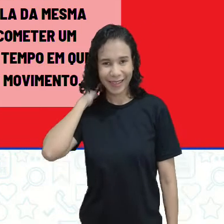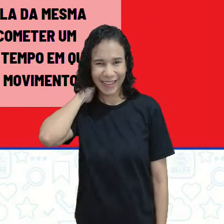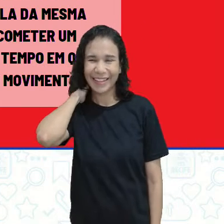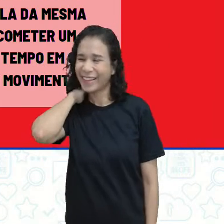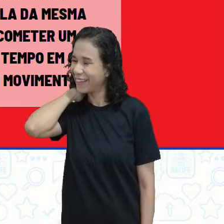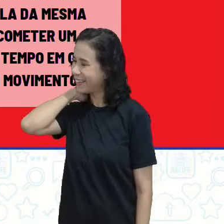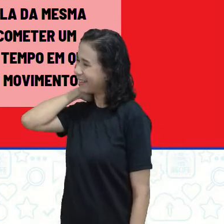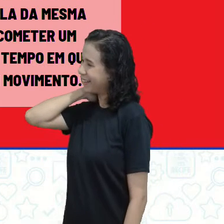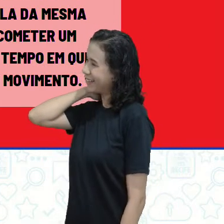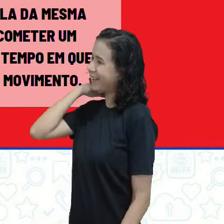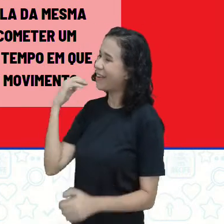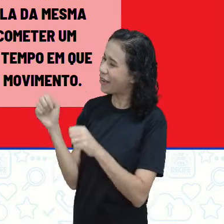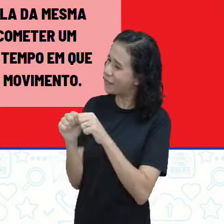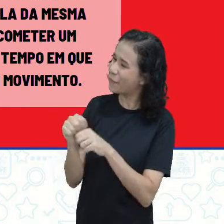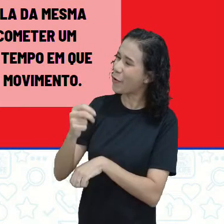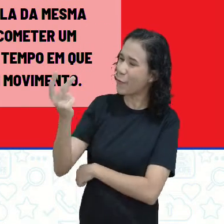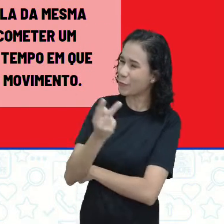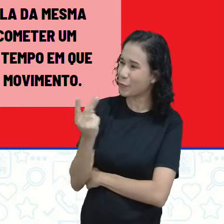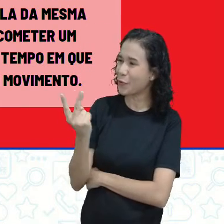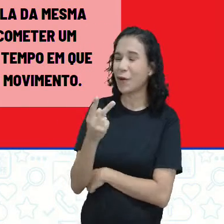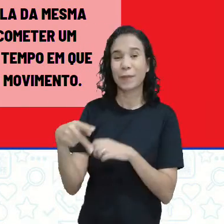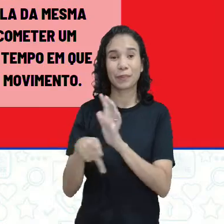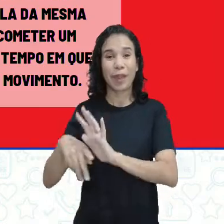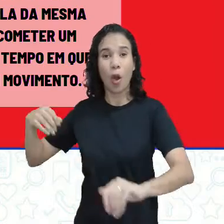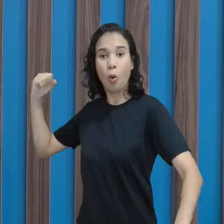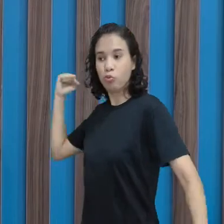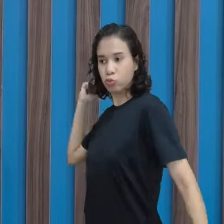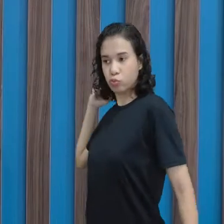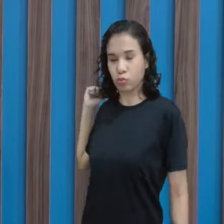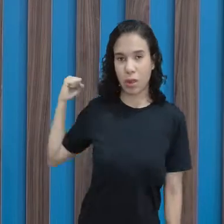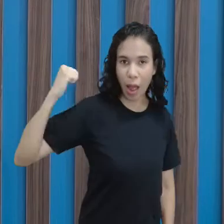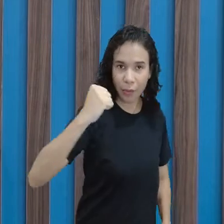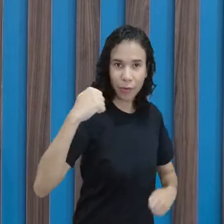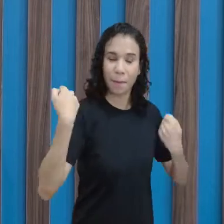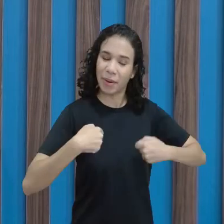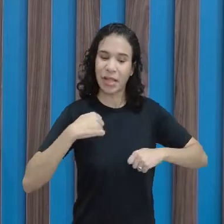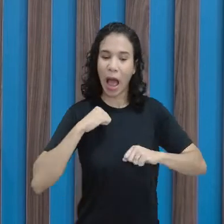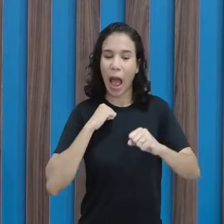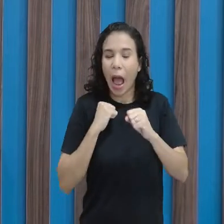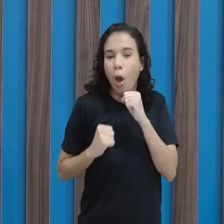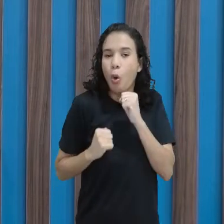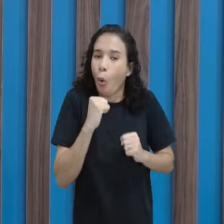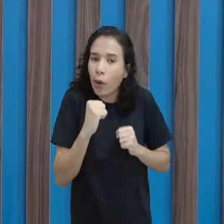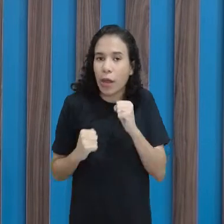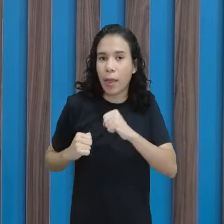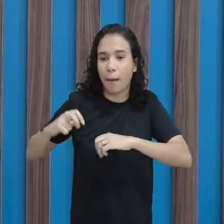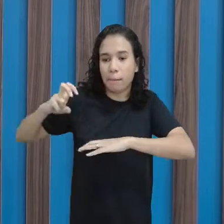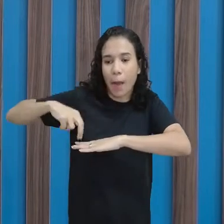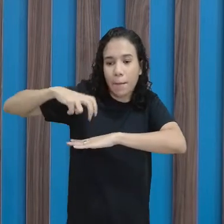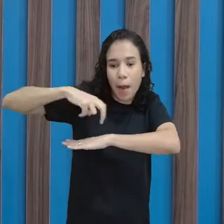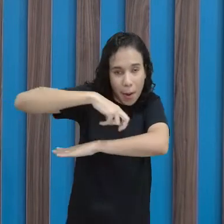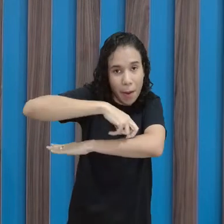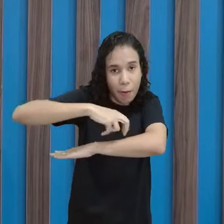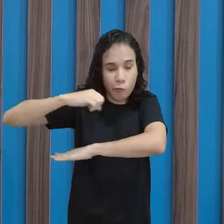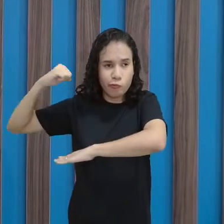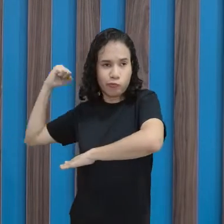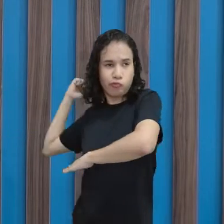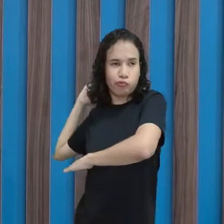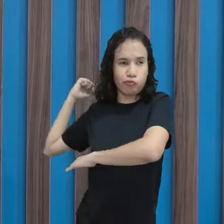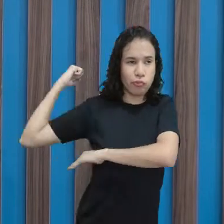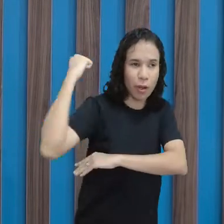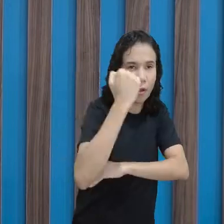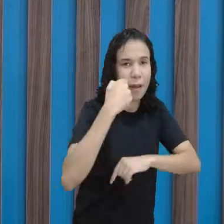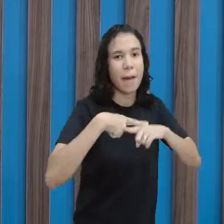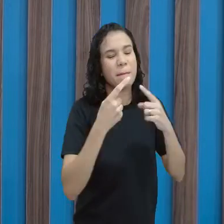fiz as duas. O dardo, porque eu tinha que ter a corridinha, né? A professora não foi muito bem, mas no peso a